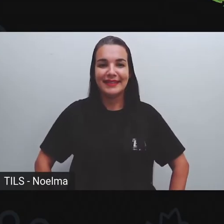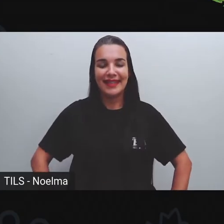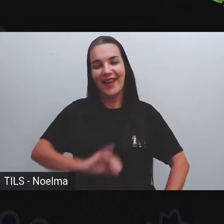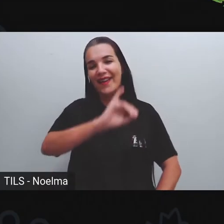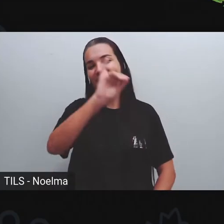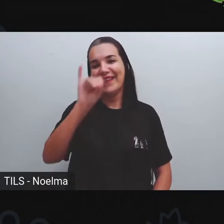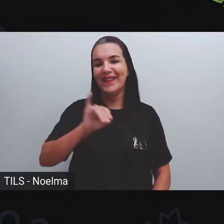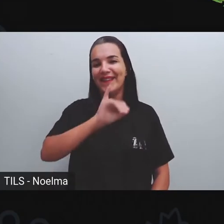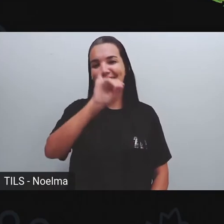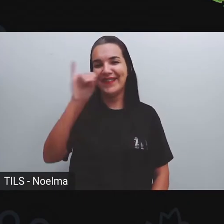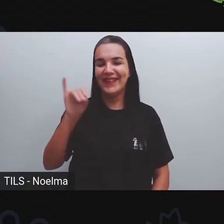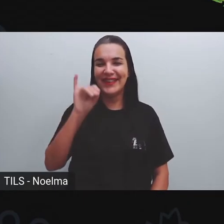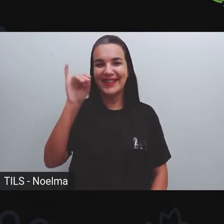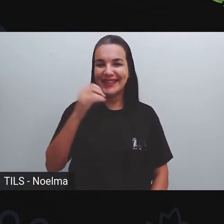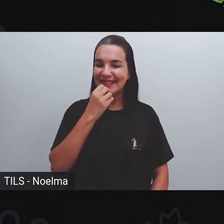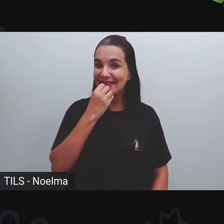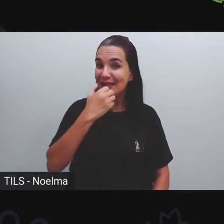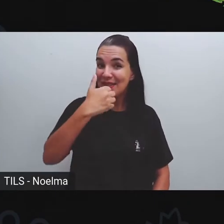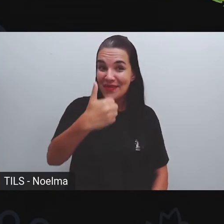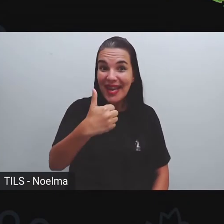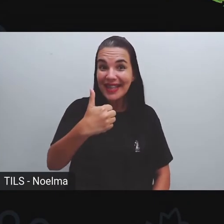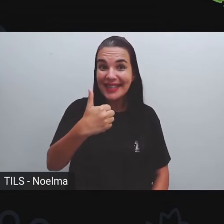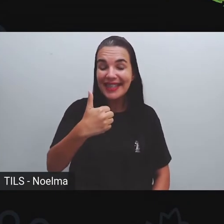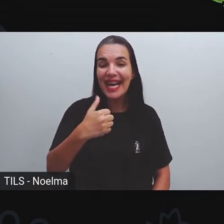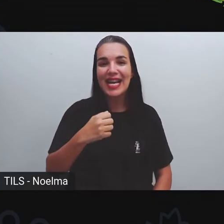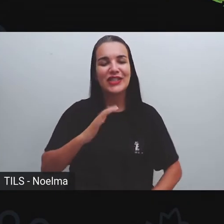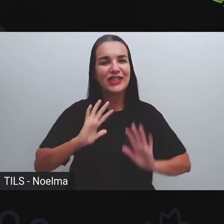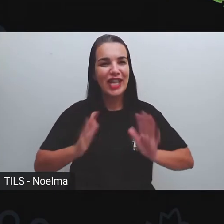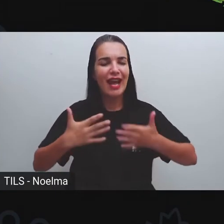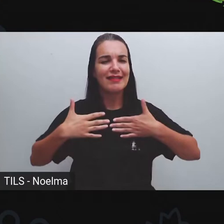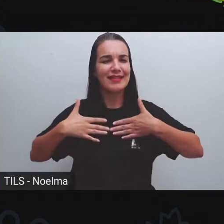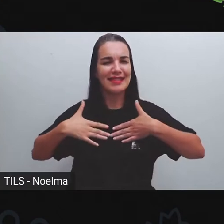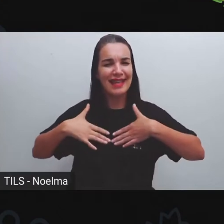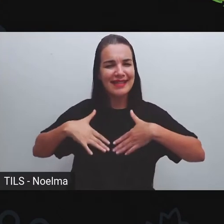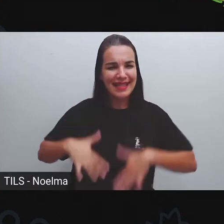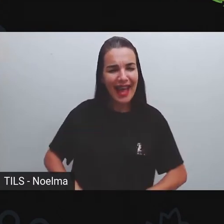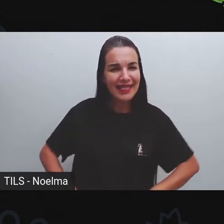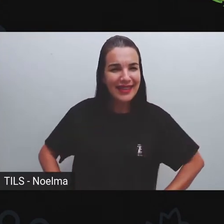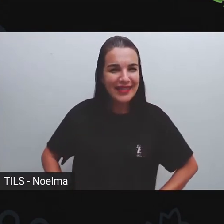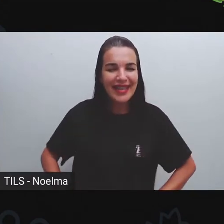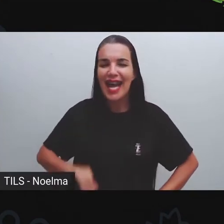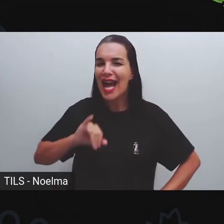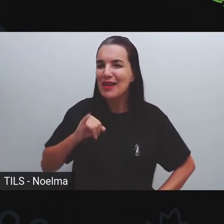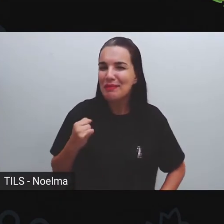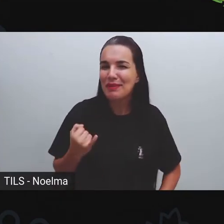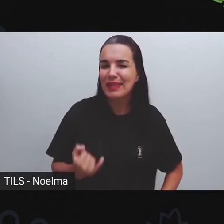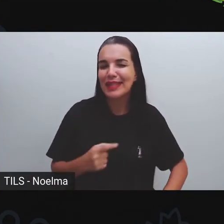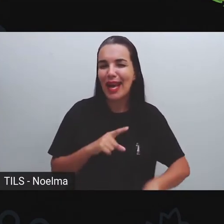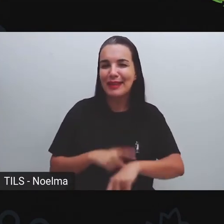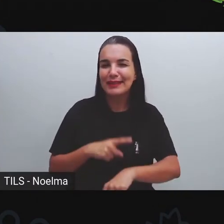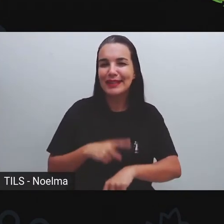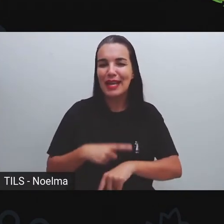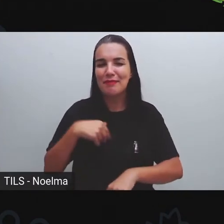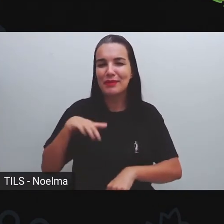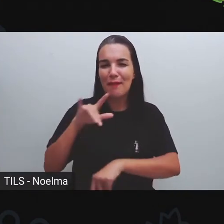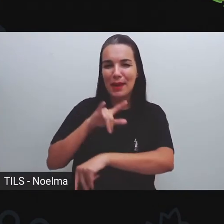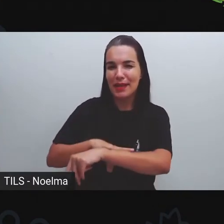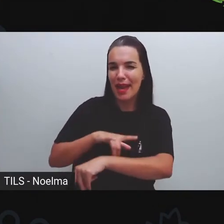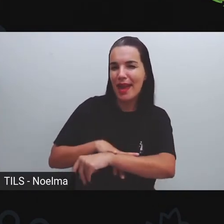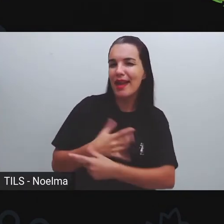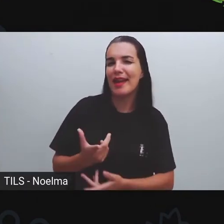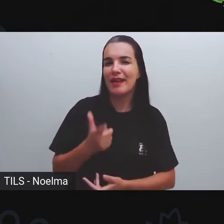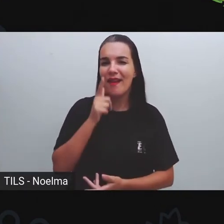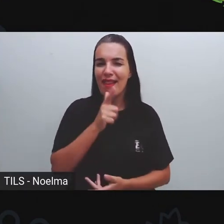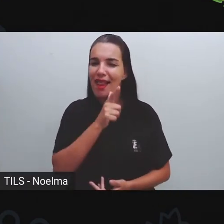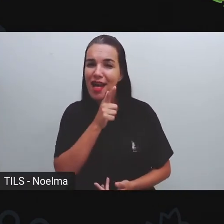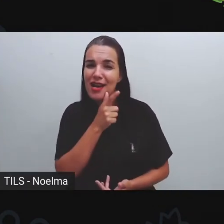Olá, amores! E aí, tudo bem com vocês? Descansados? Aproveitaram já o tempo de entrar ao banheiro, tomaram água, fazer um lanchinho,